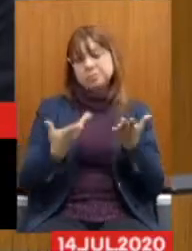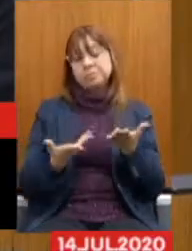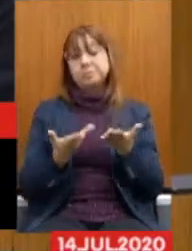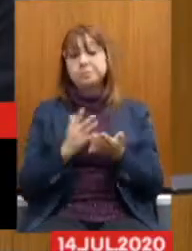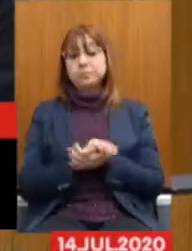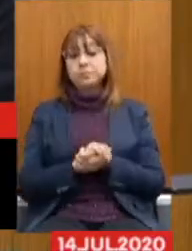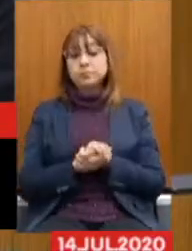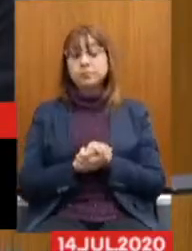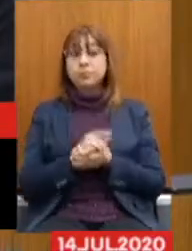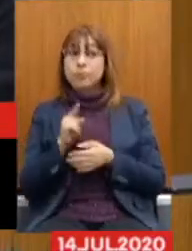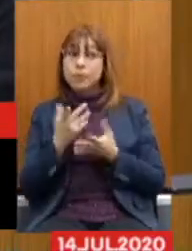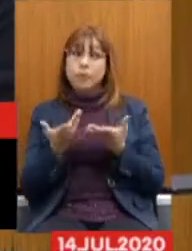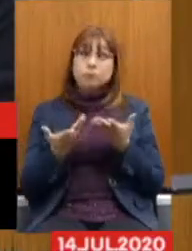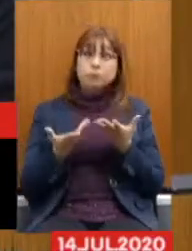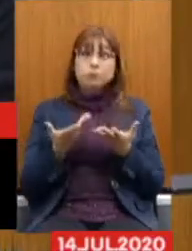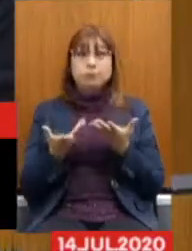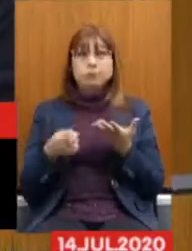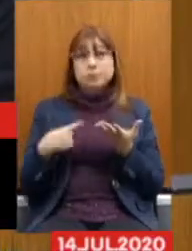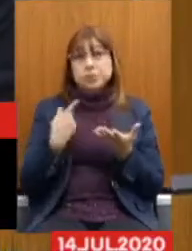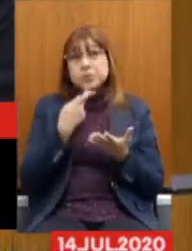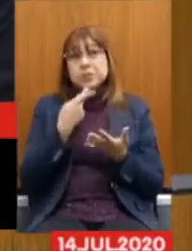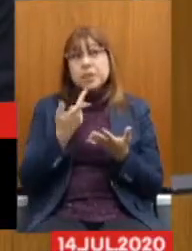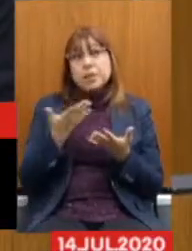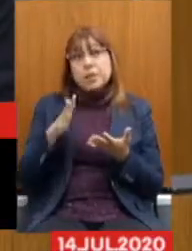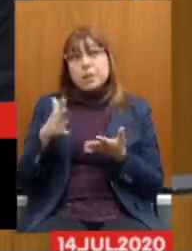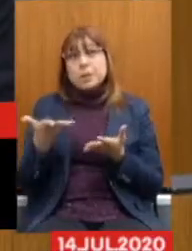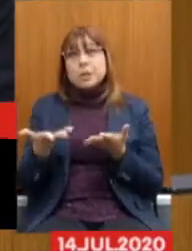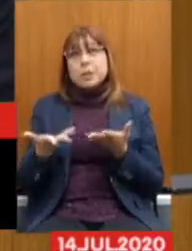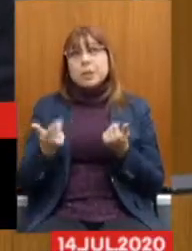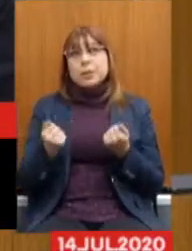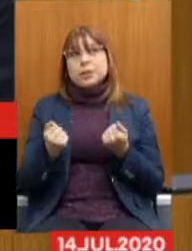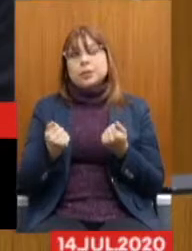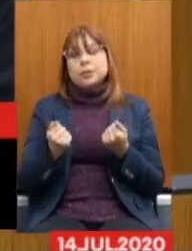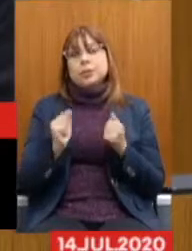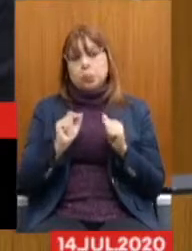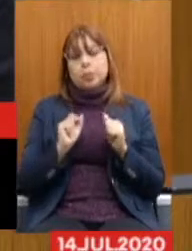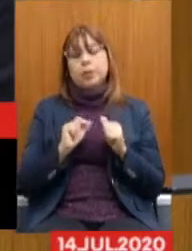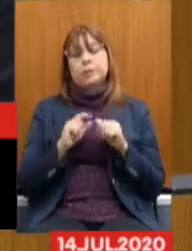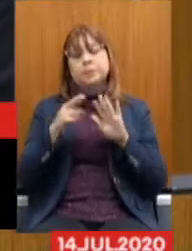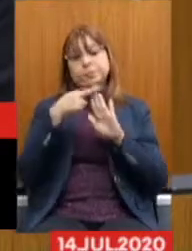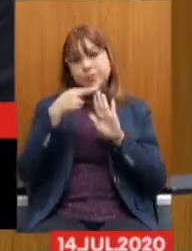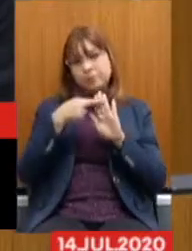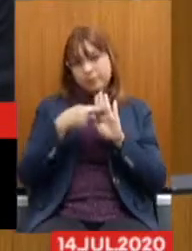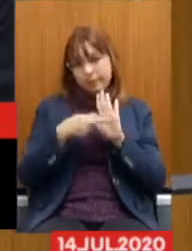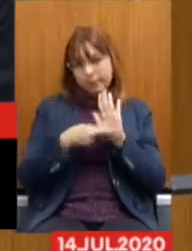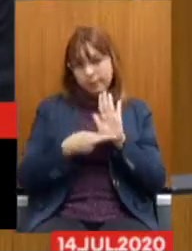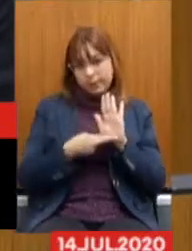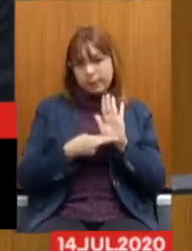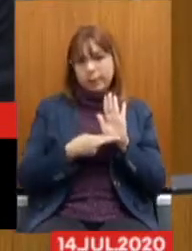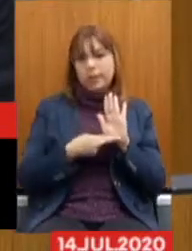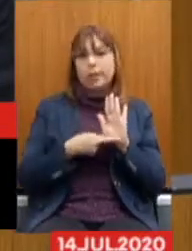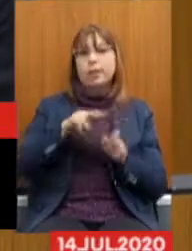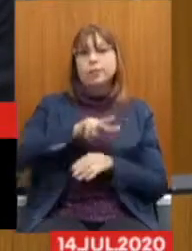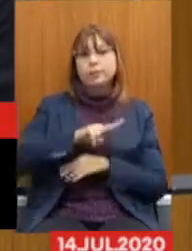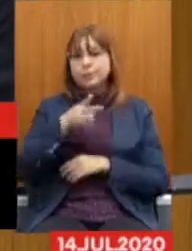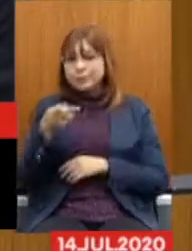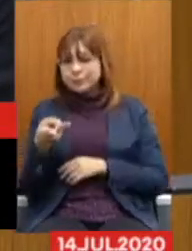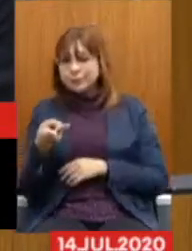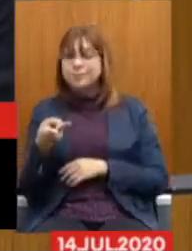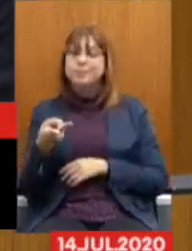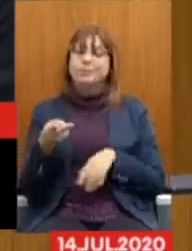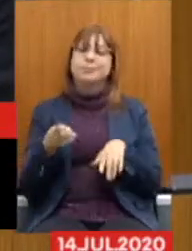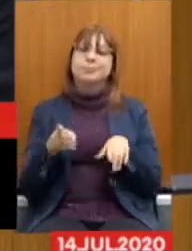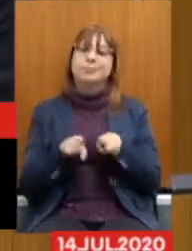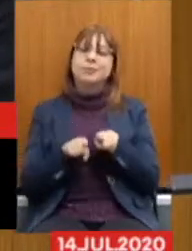basicamente, vamos abordar regras de transição e pedágio, as alíquotas de